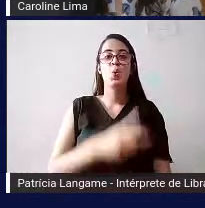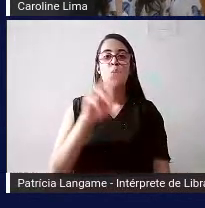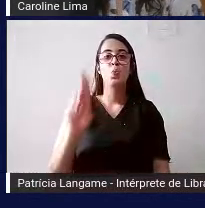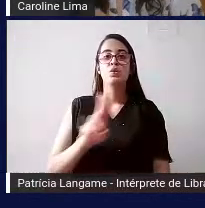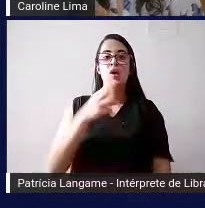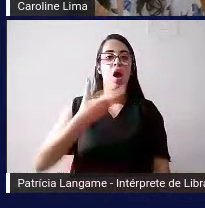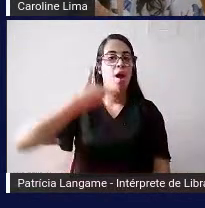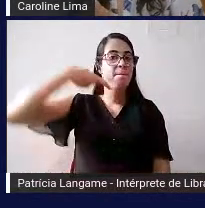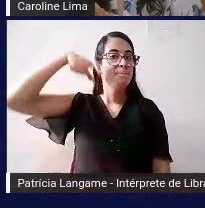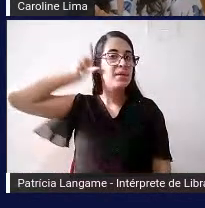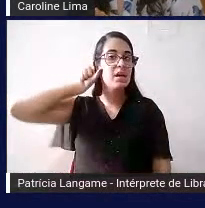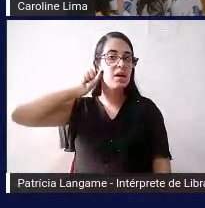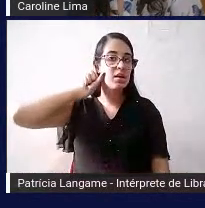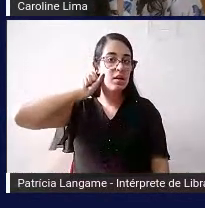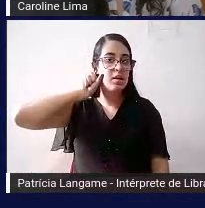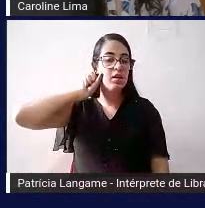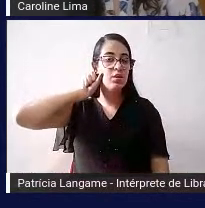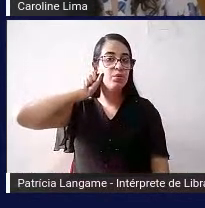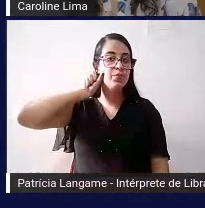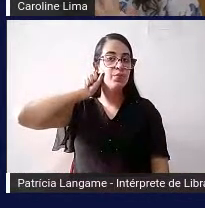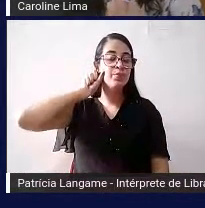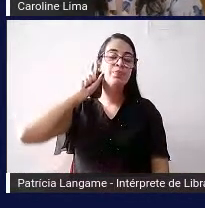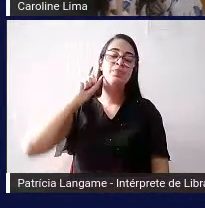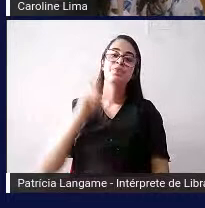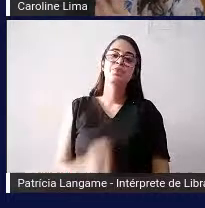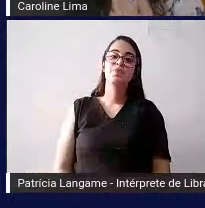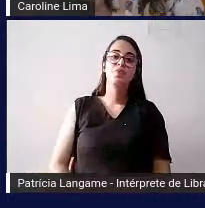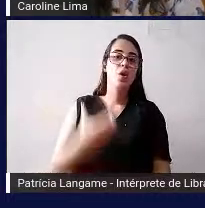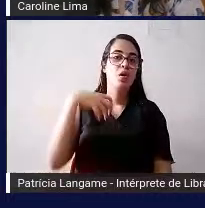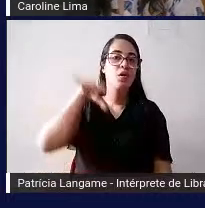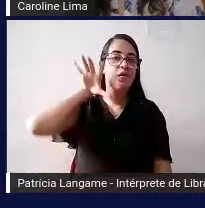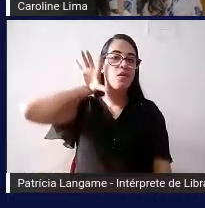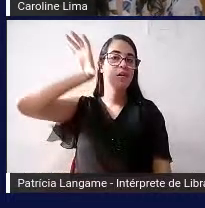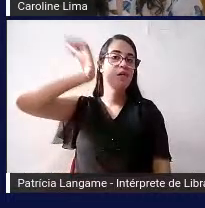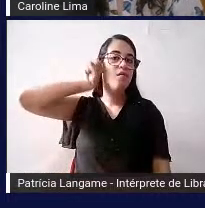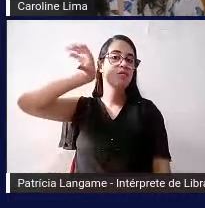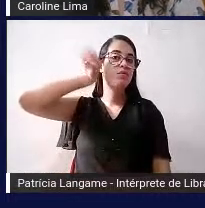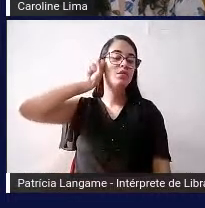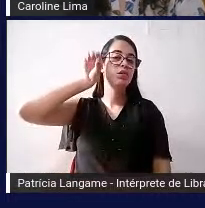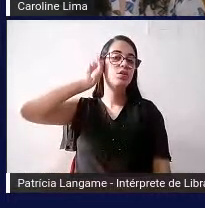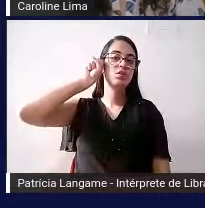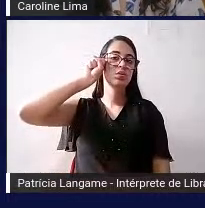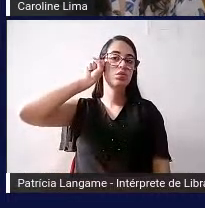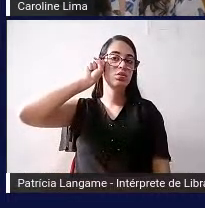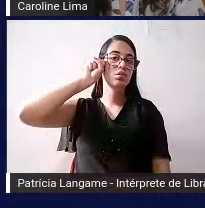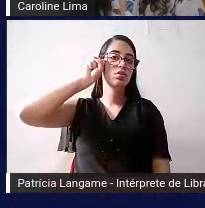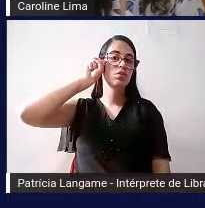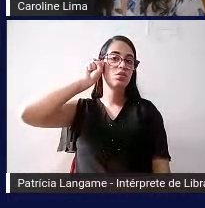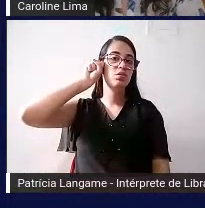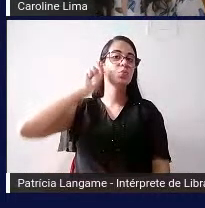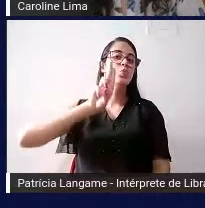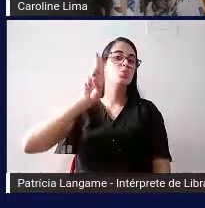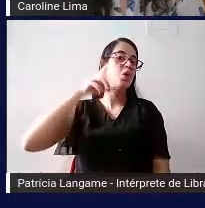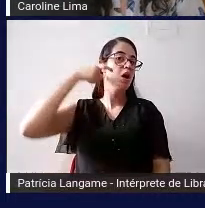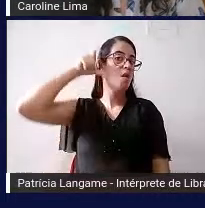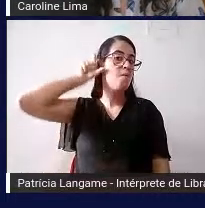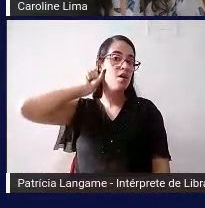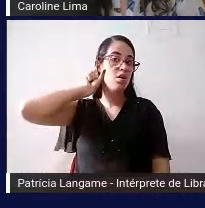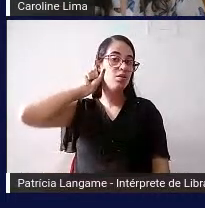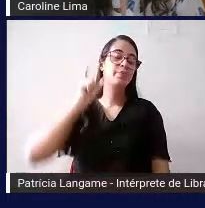aparelho que ouvem ainda acabam ouvindo com o uso do aparelho